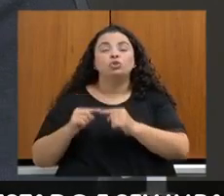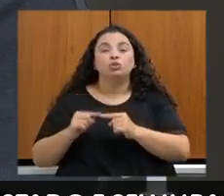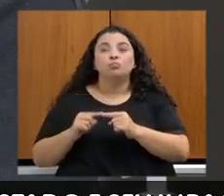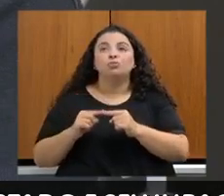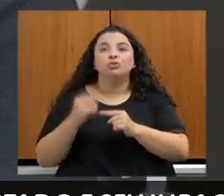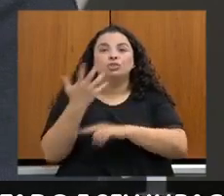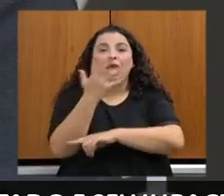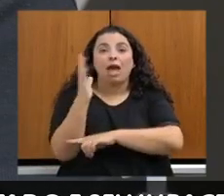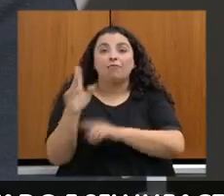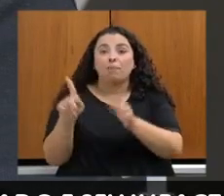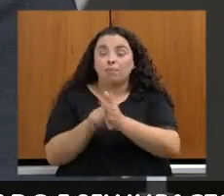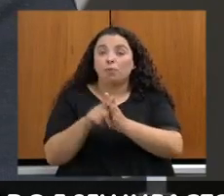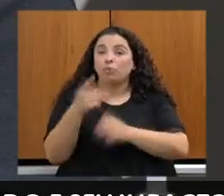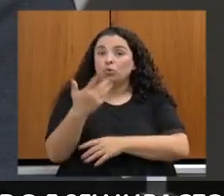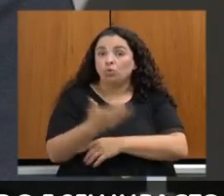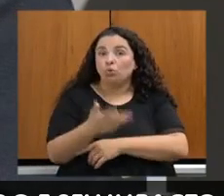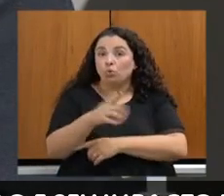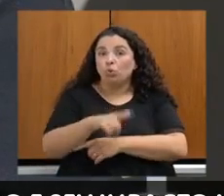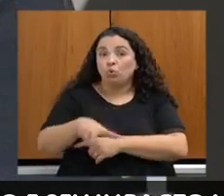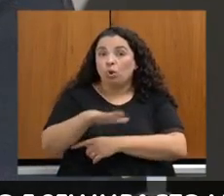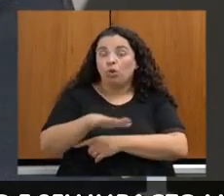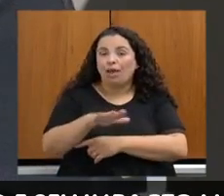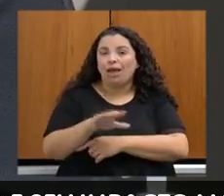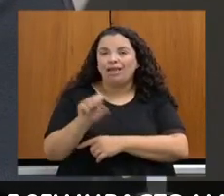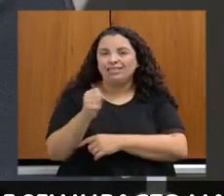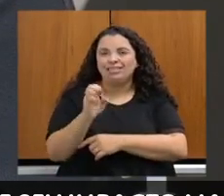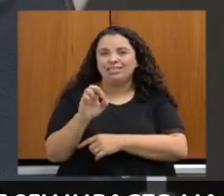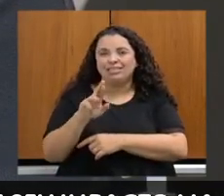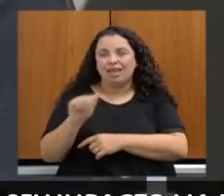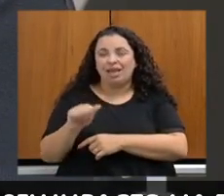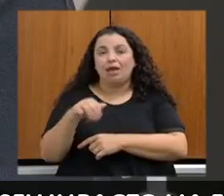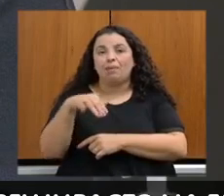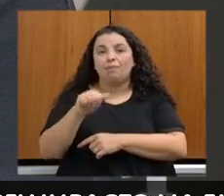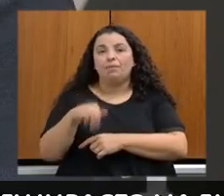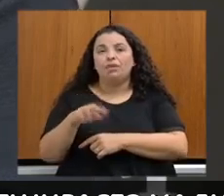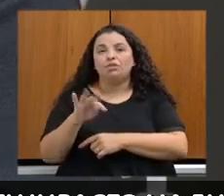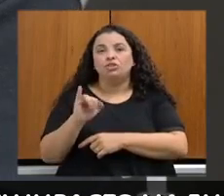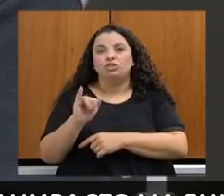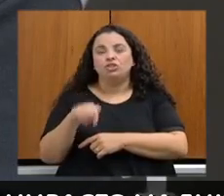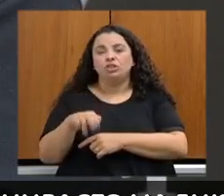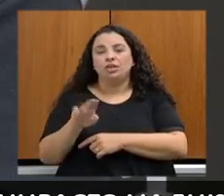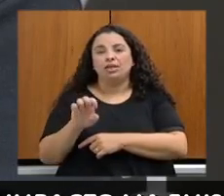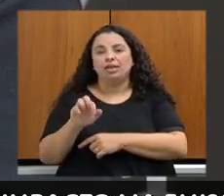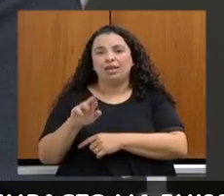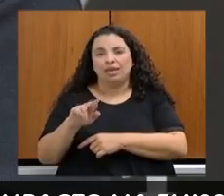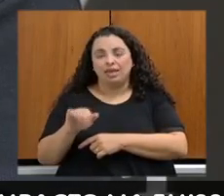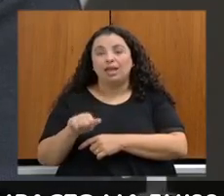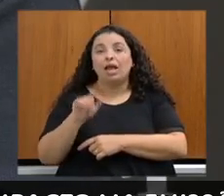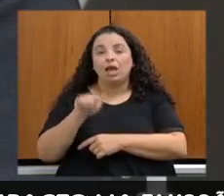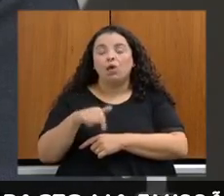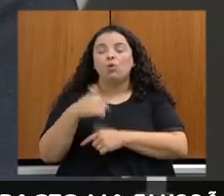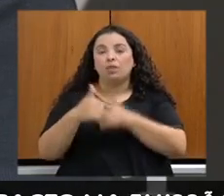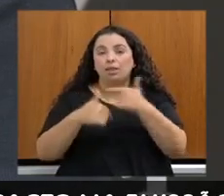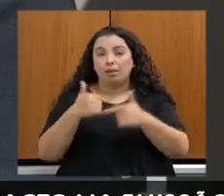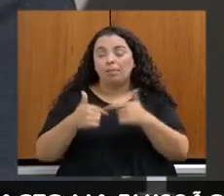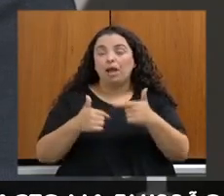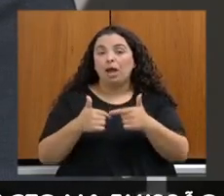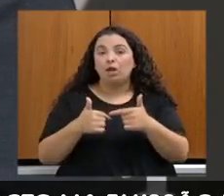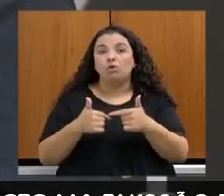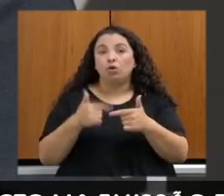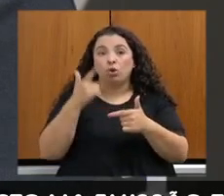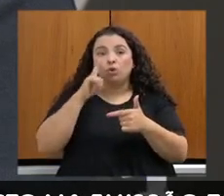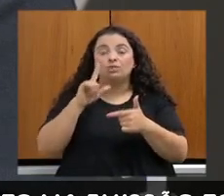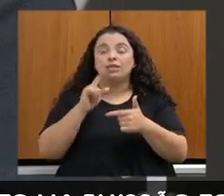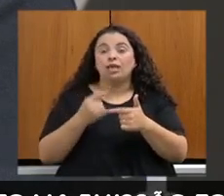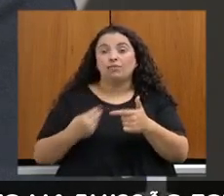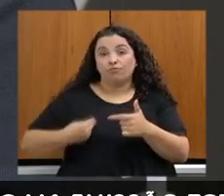Já estamos agora no processo de seleção dessas áreas e um trabalho a ser desenvolvido com a recuperação delas lá no sul